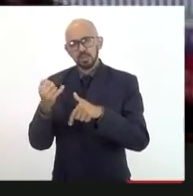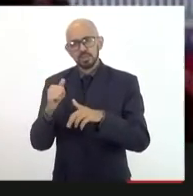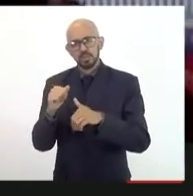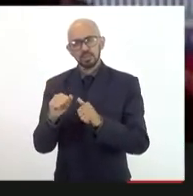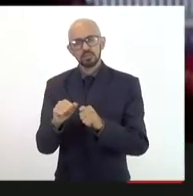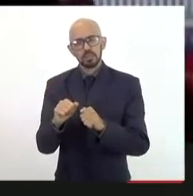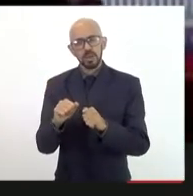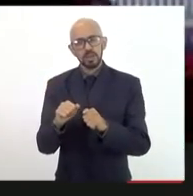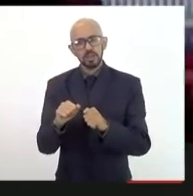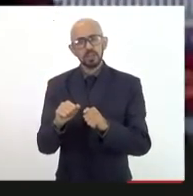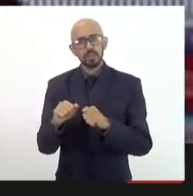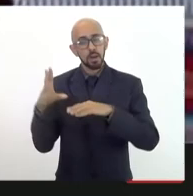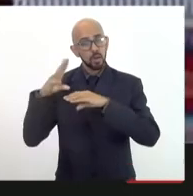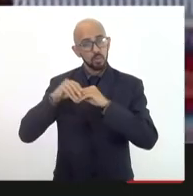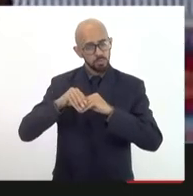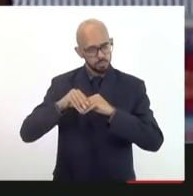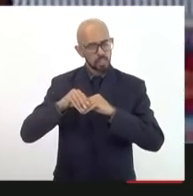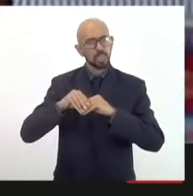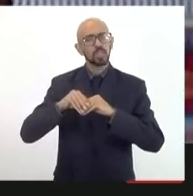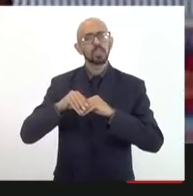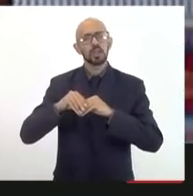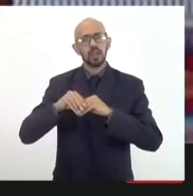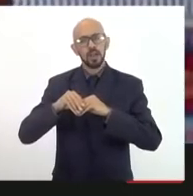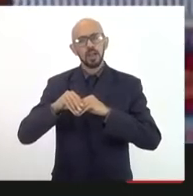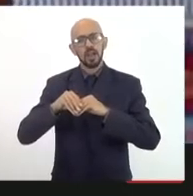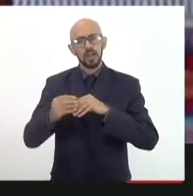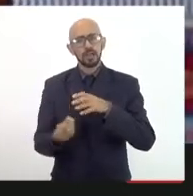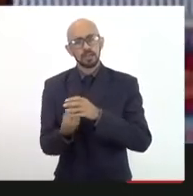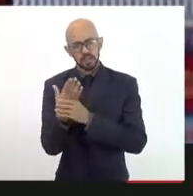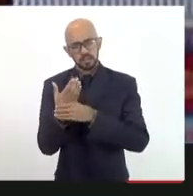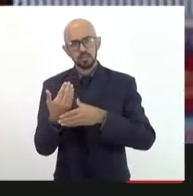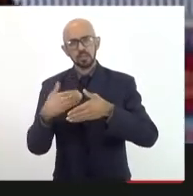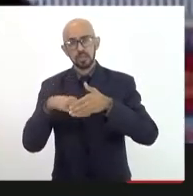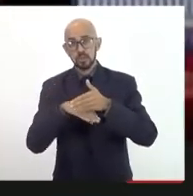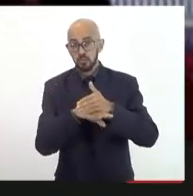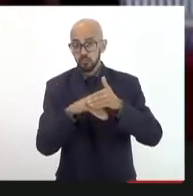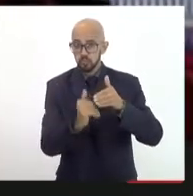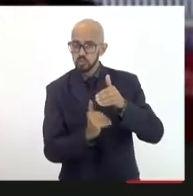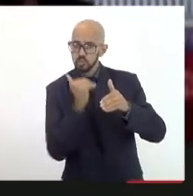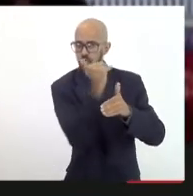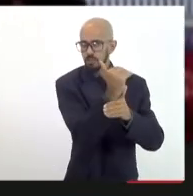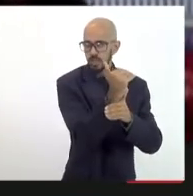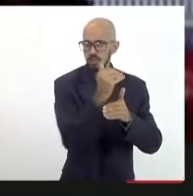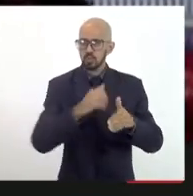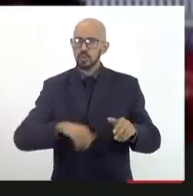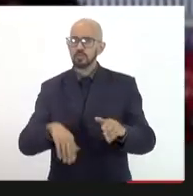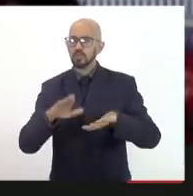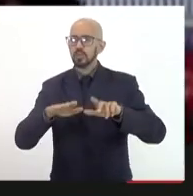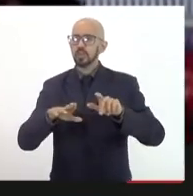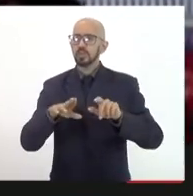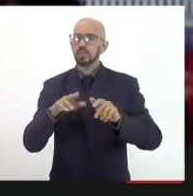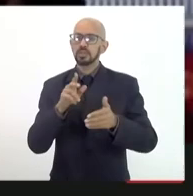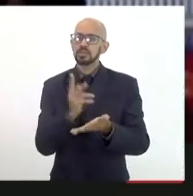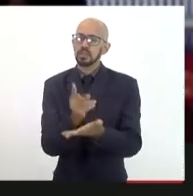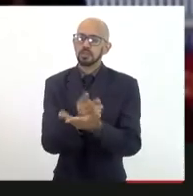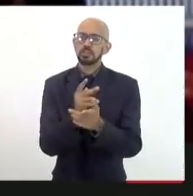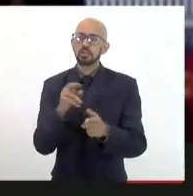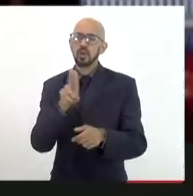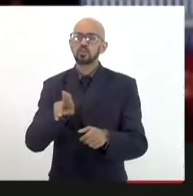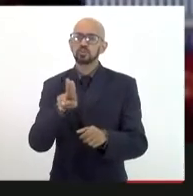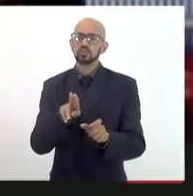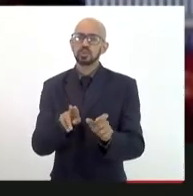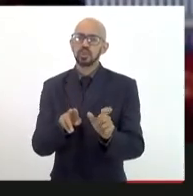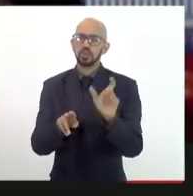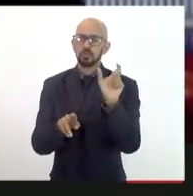colaborar muito na discussão desse fundo que é tem-se usado muito a palavra pacto pelo Rio mas